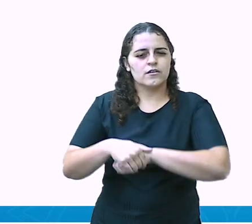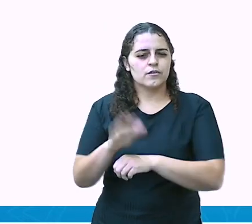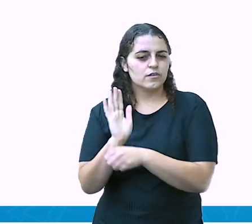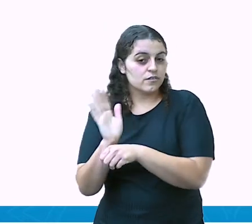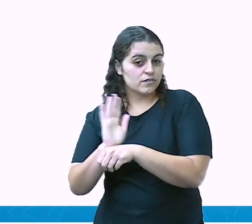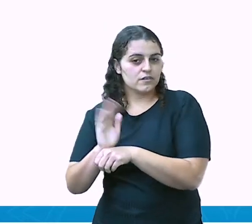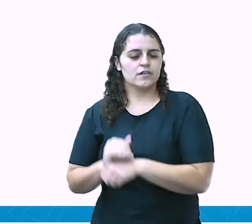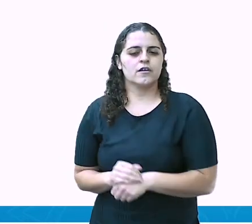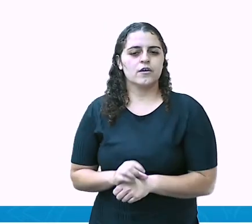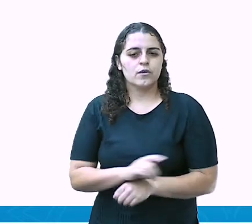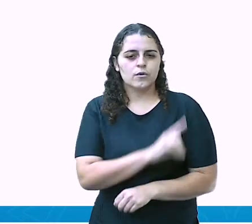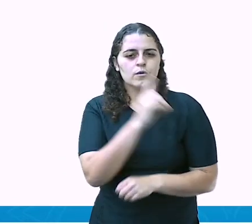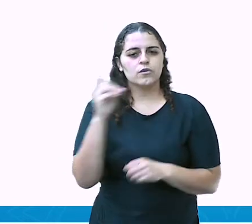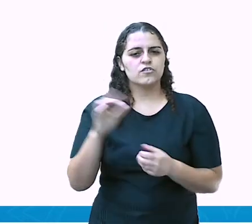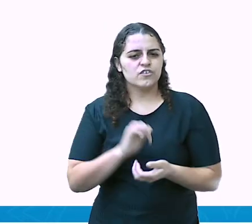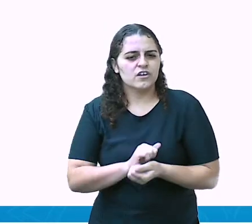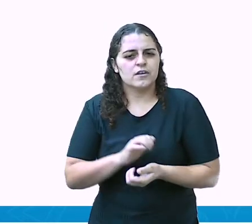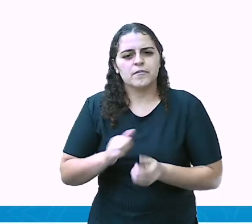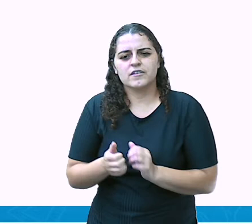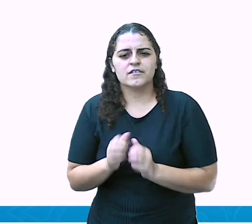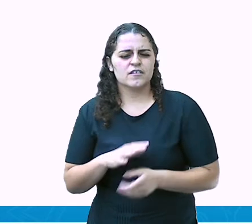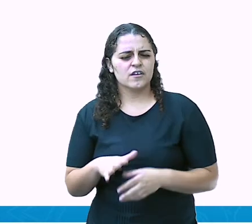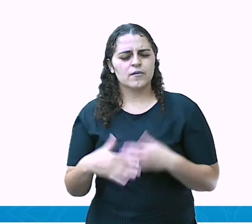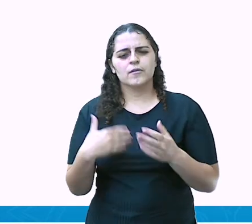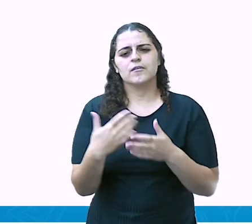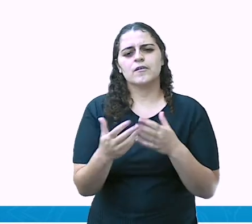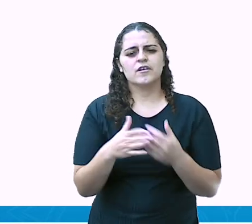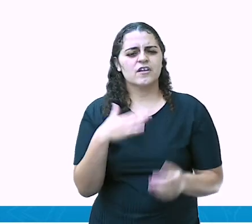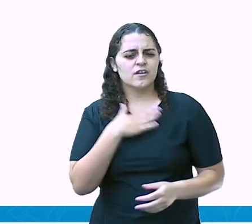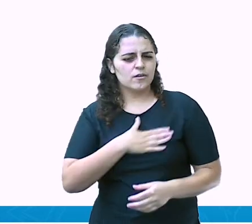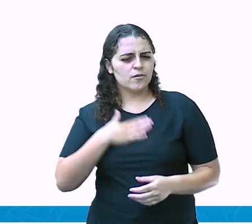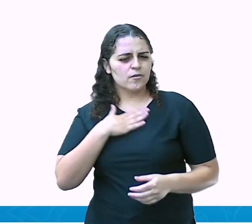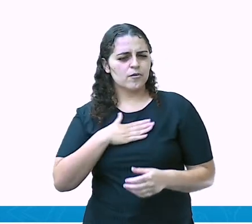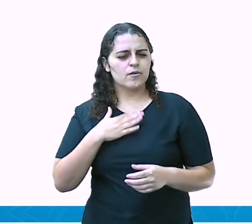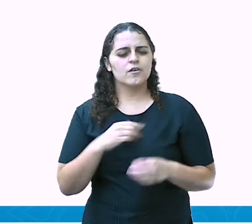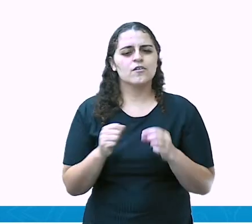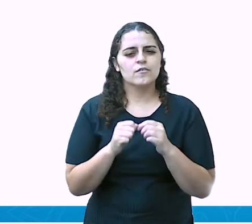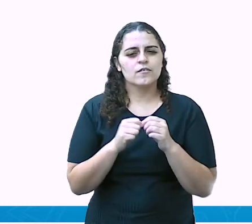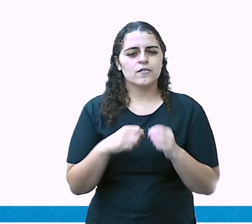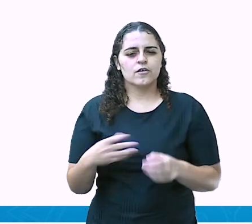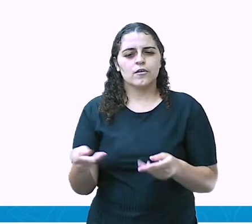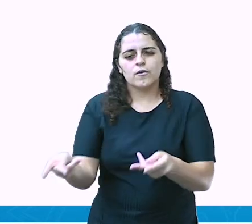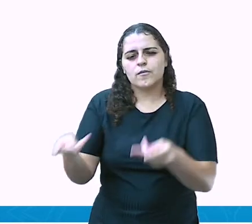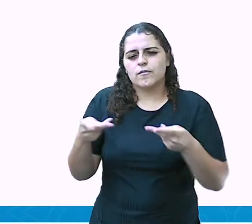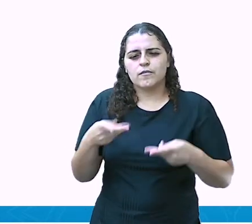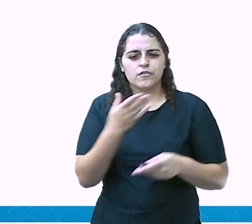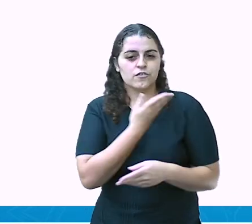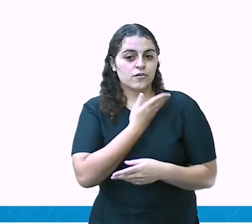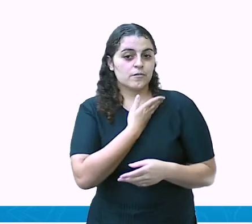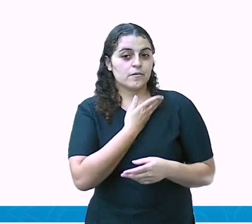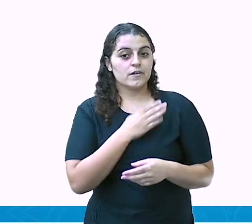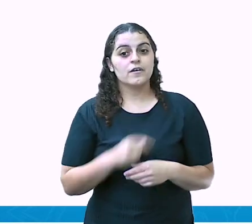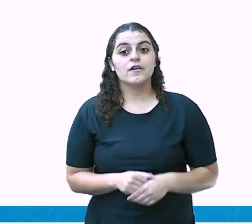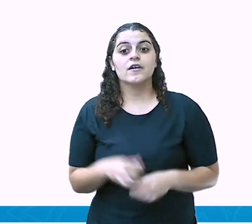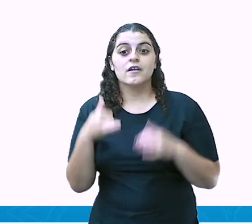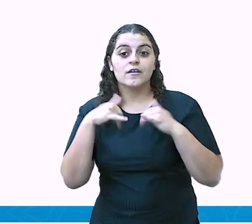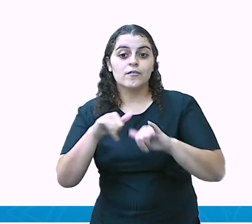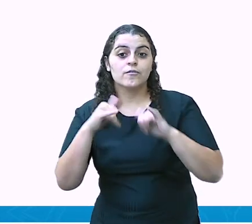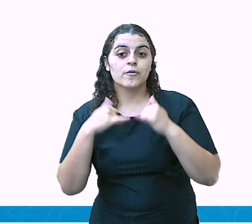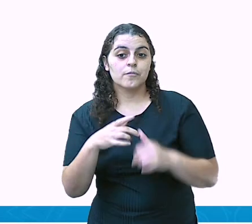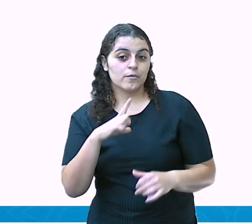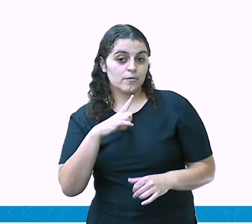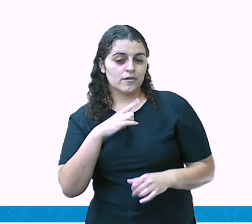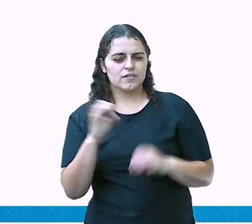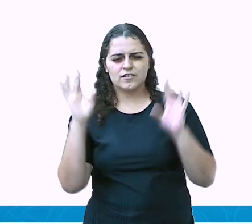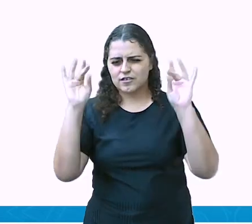a tarde da pipoca, o dia da massinha, qualquer coisa que ele goste e chame amigos que ele já tenha falado para você que são especiais